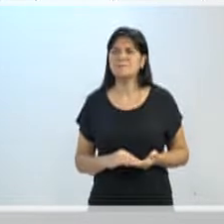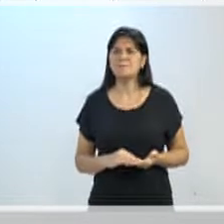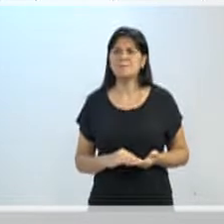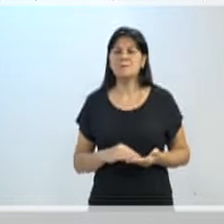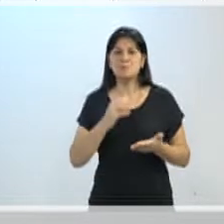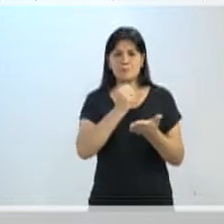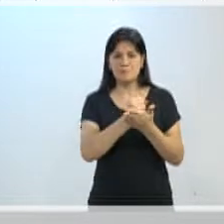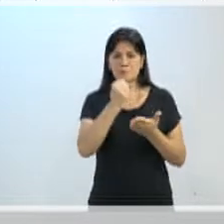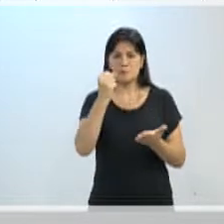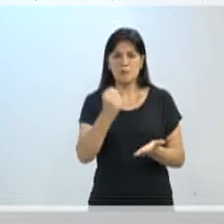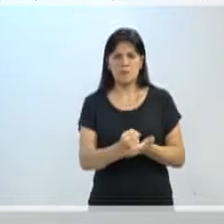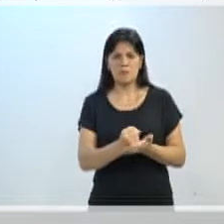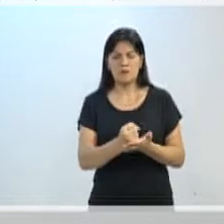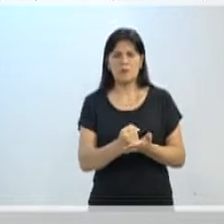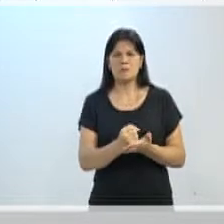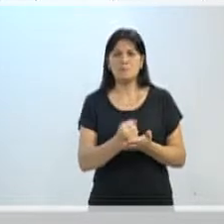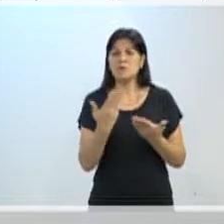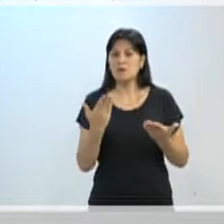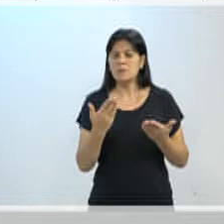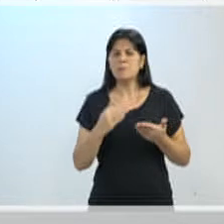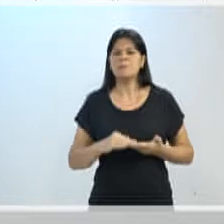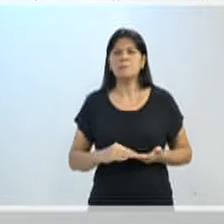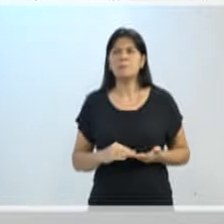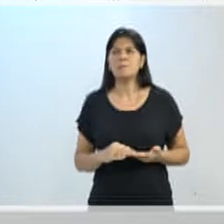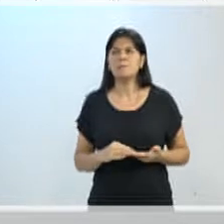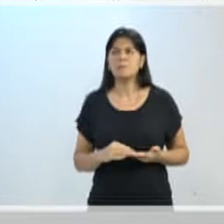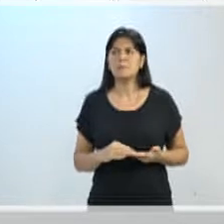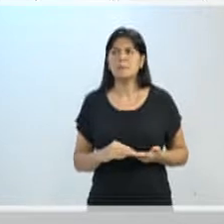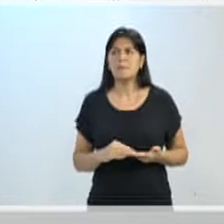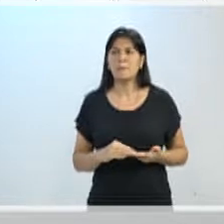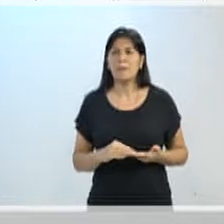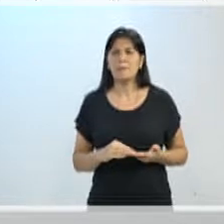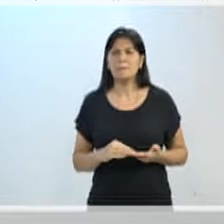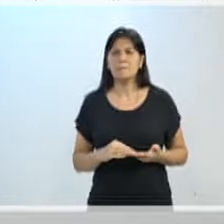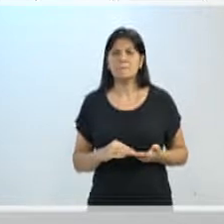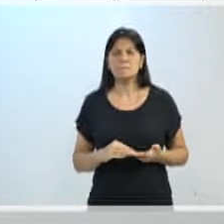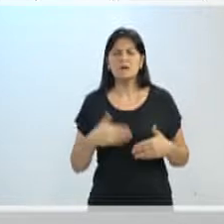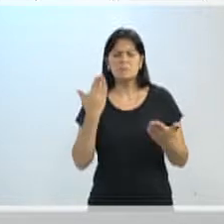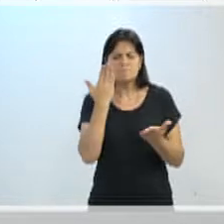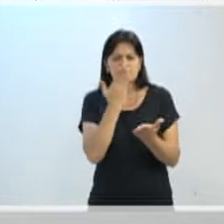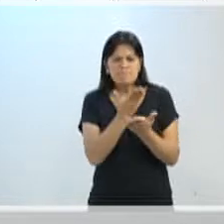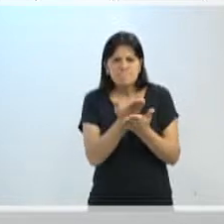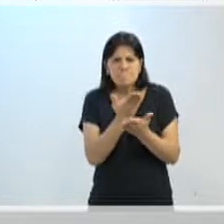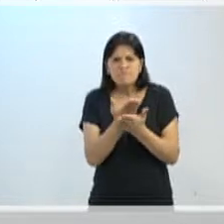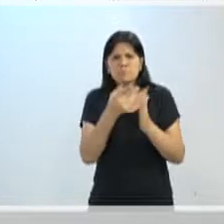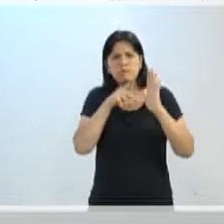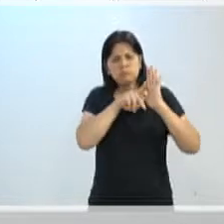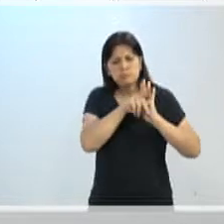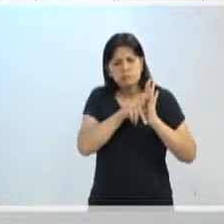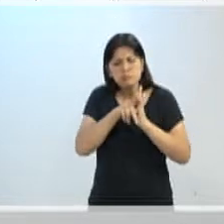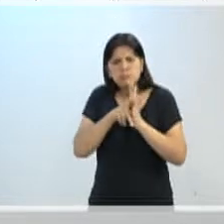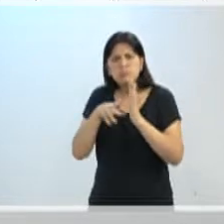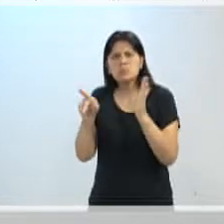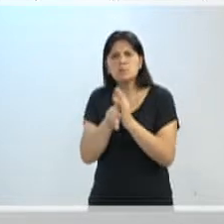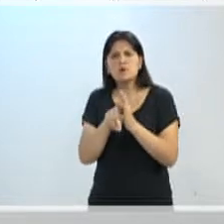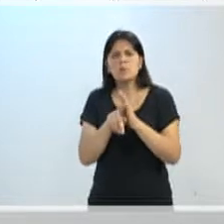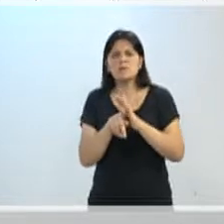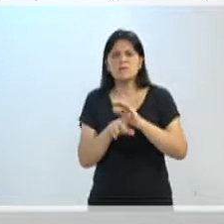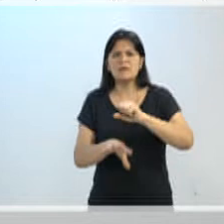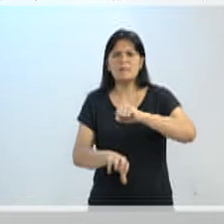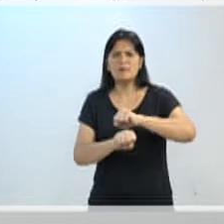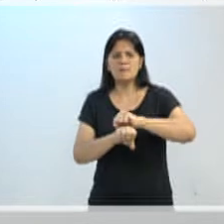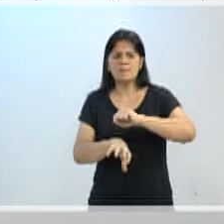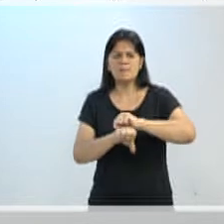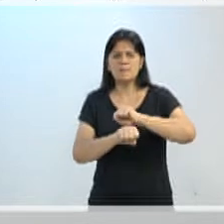uma redução do custo do serviço da concessão. São estudos que têm que ser elaborados pela própria CETEB, pela própria